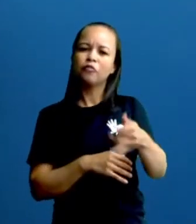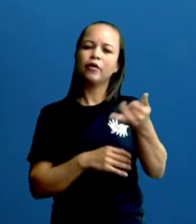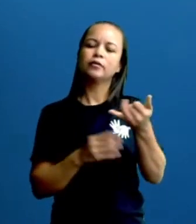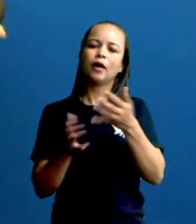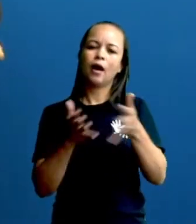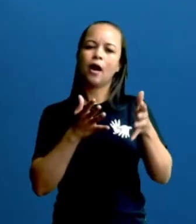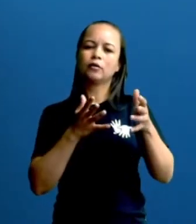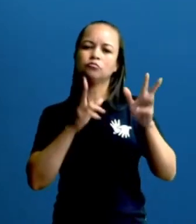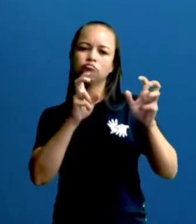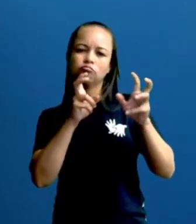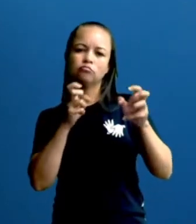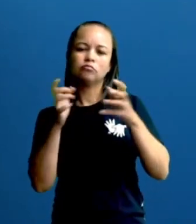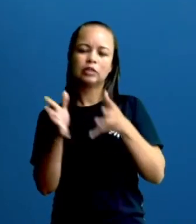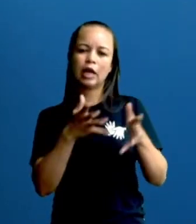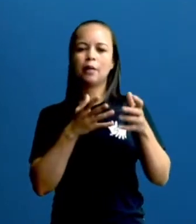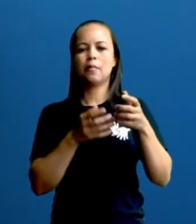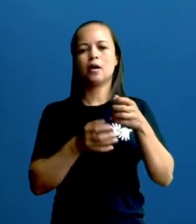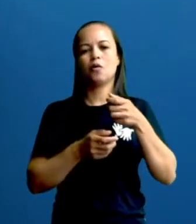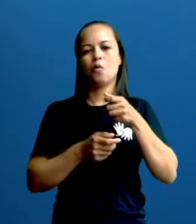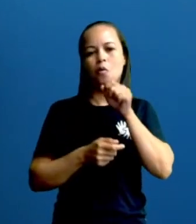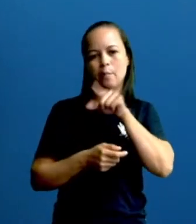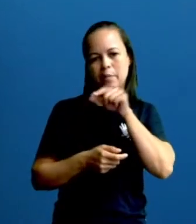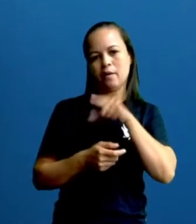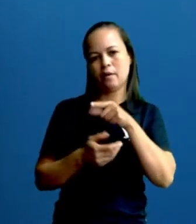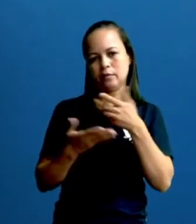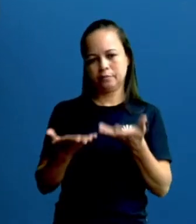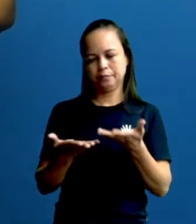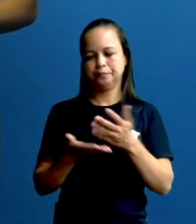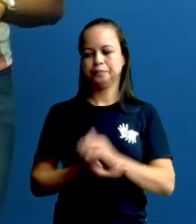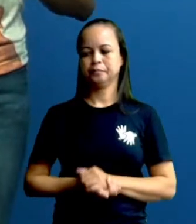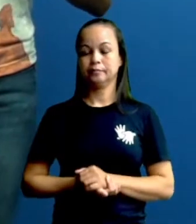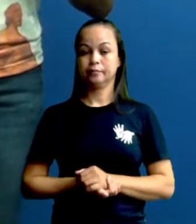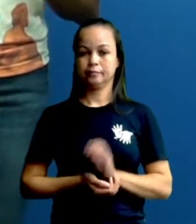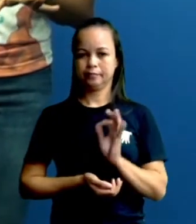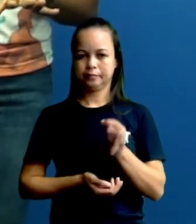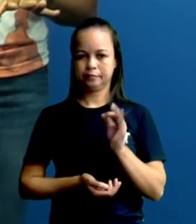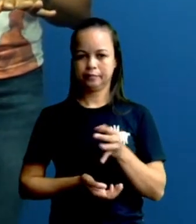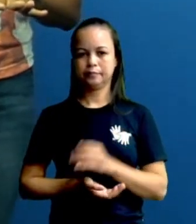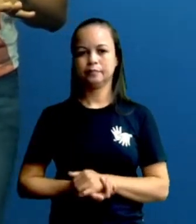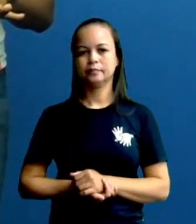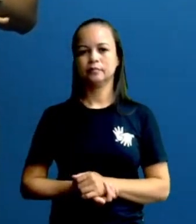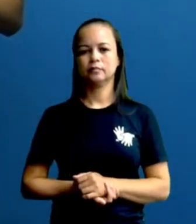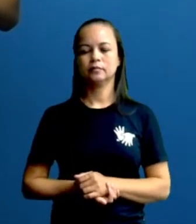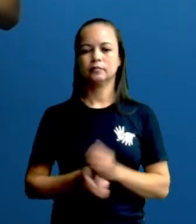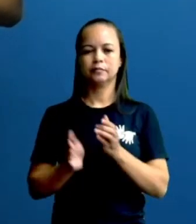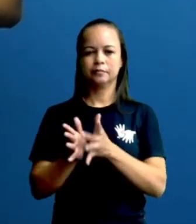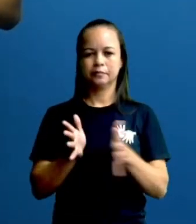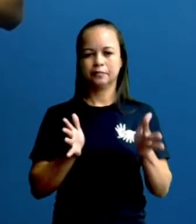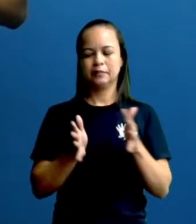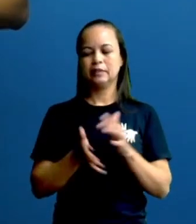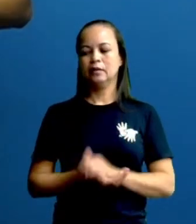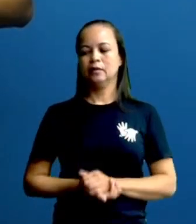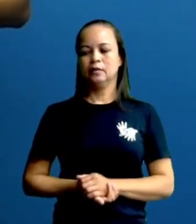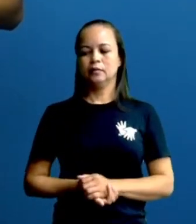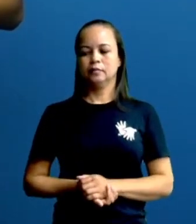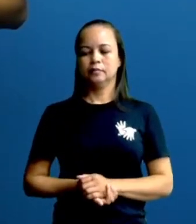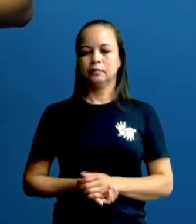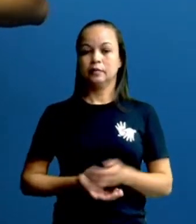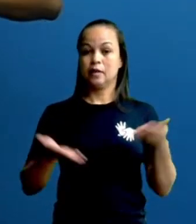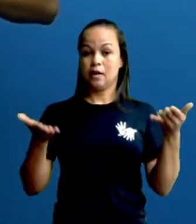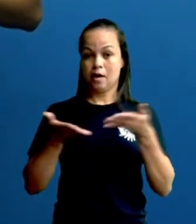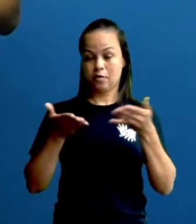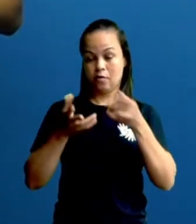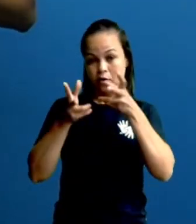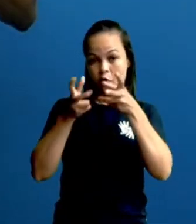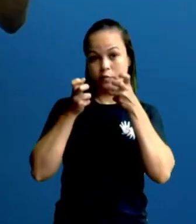da situação com humor, com uma piada. Certinho? vamos continuar. Agora, dá uma olhada